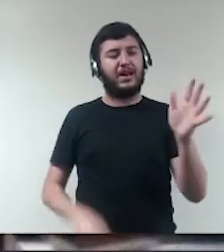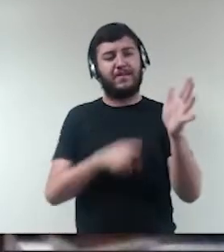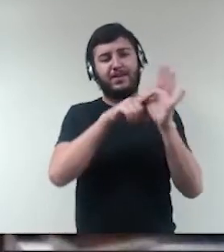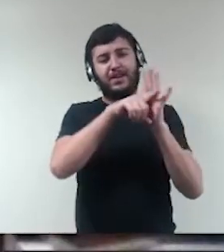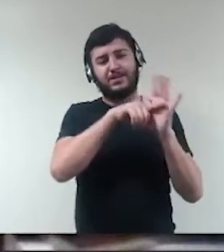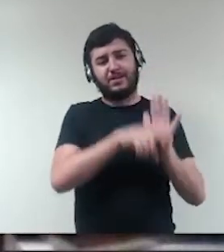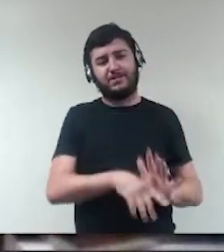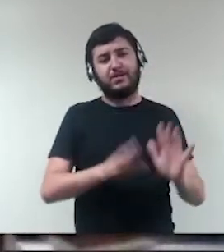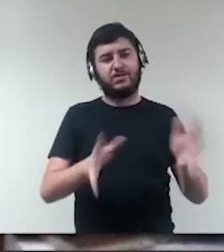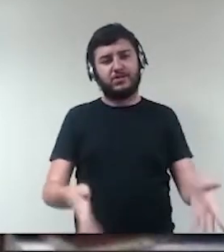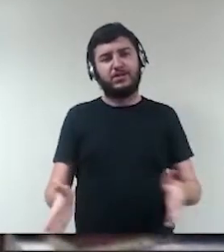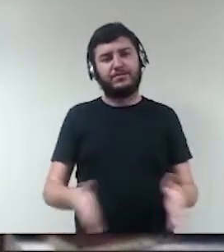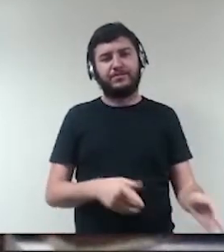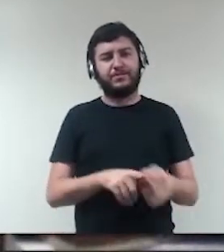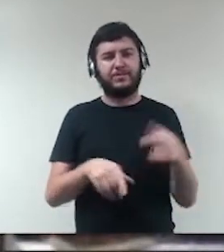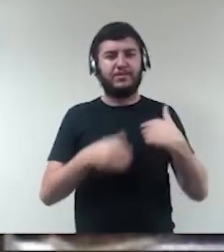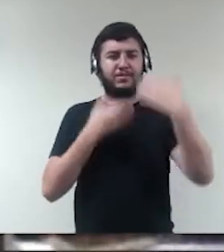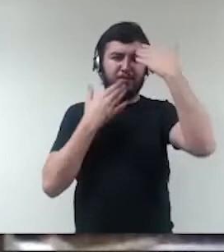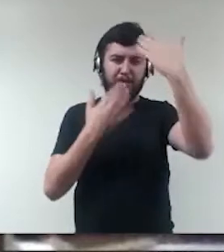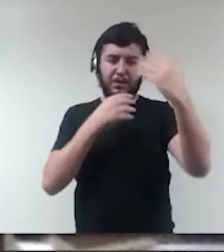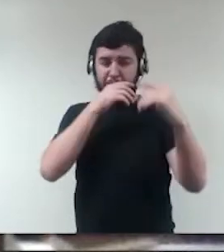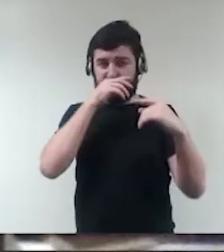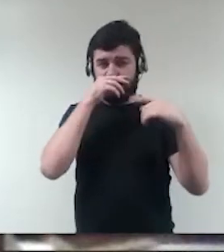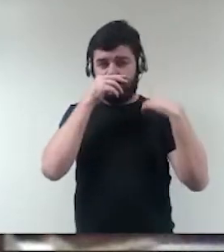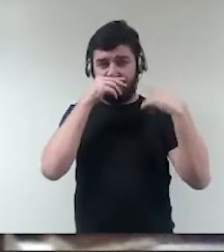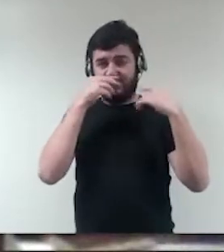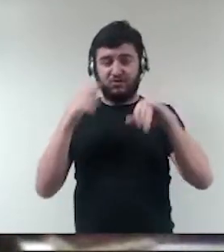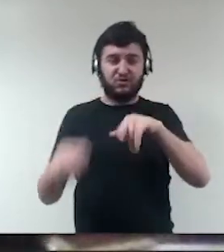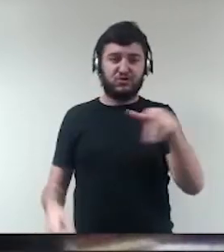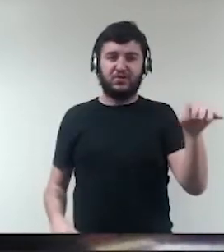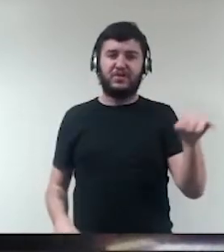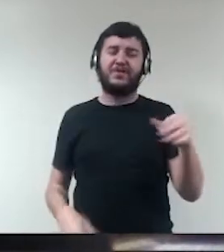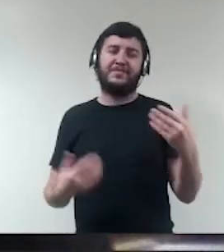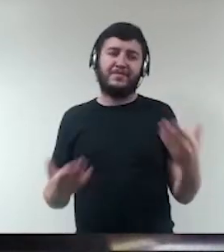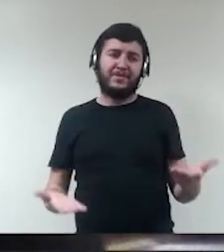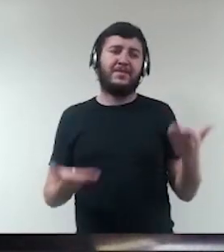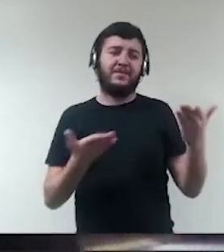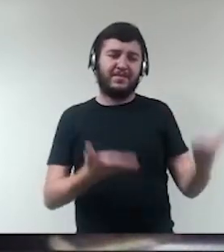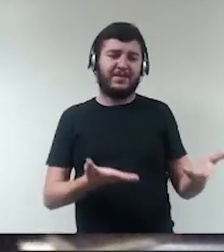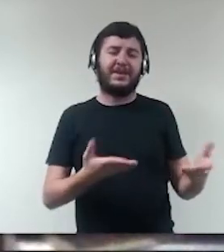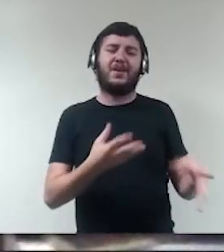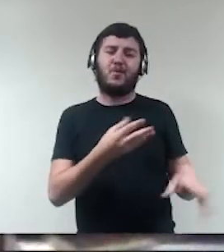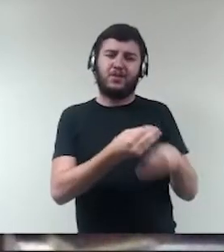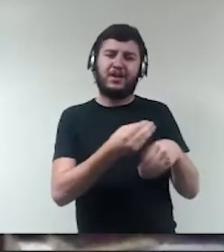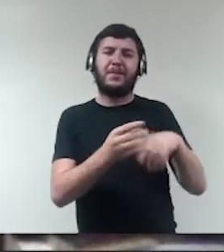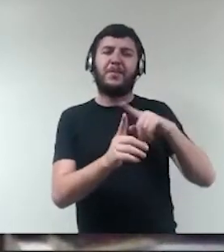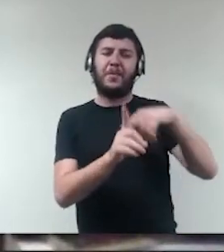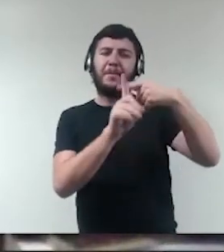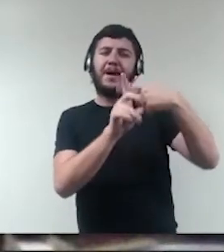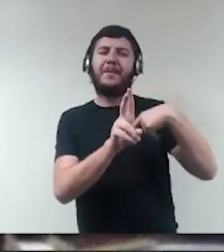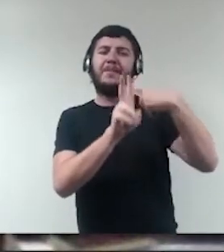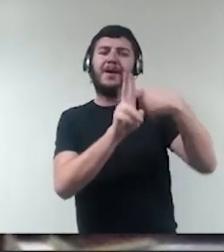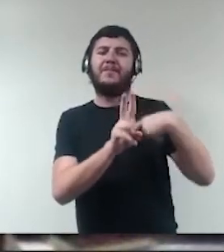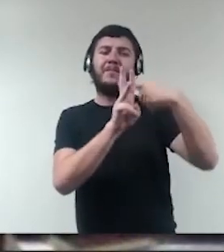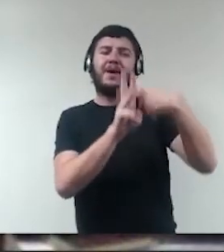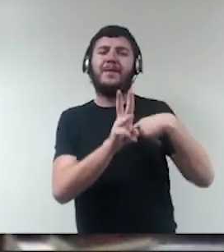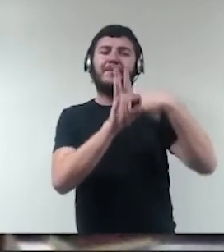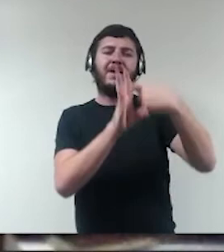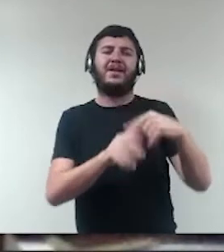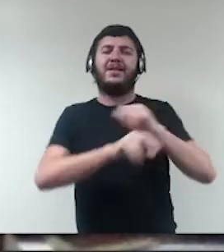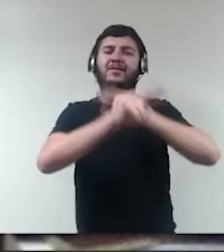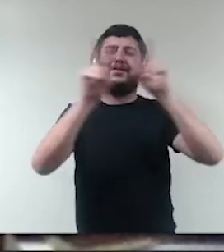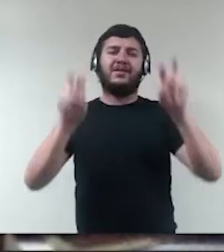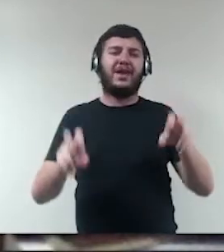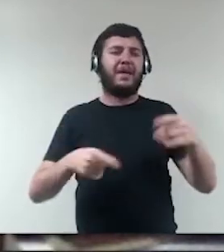muito obrigado, doutor João. Eu tenho certeza que só teria muito, muito mais a contribuir, como eu disse inicialmente, é um tema que está super